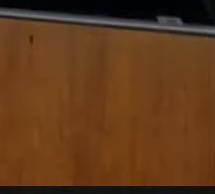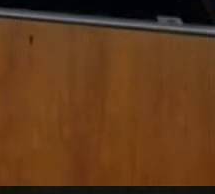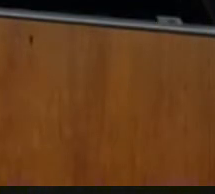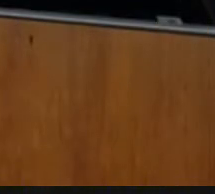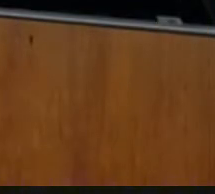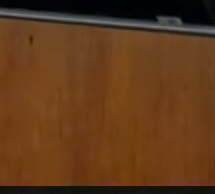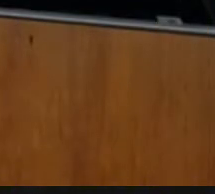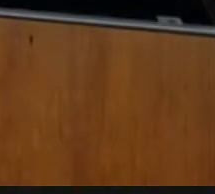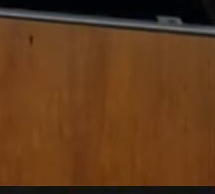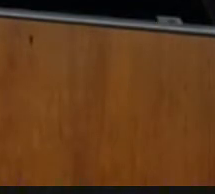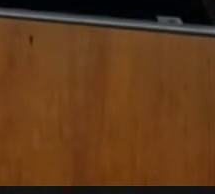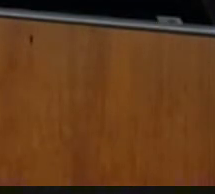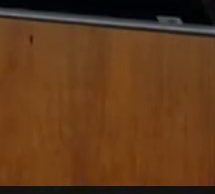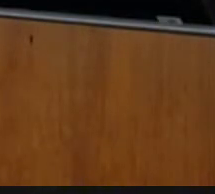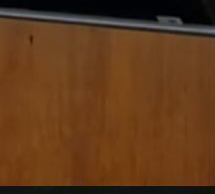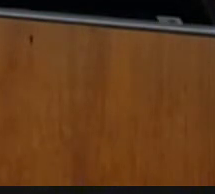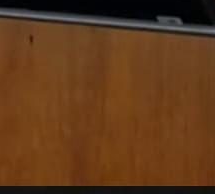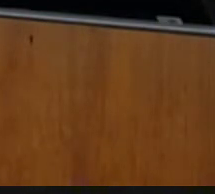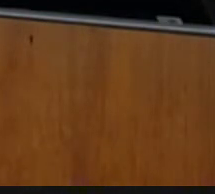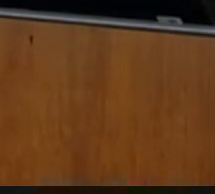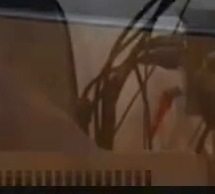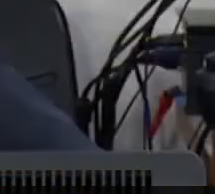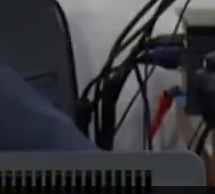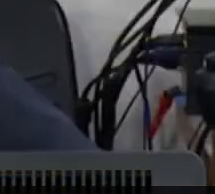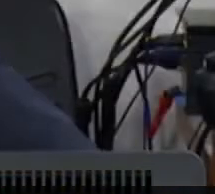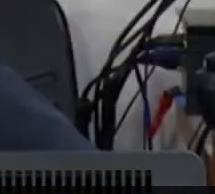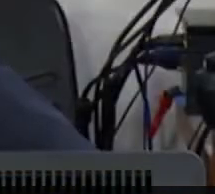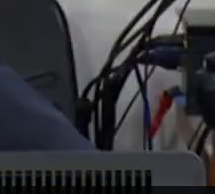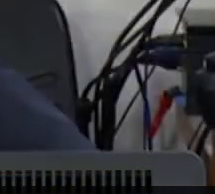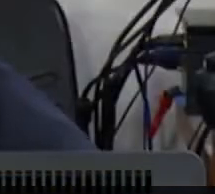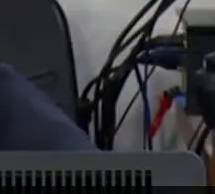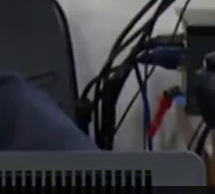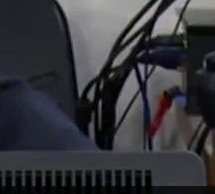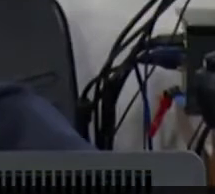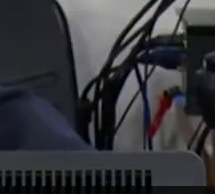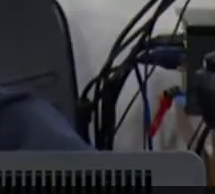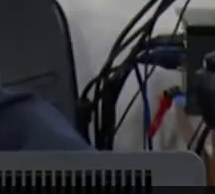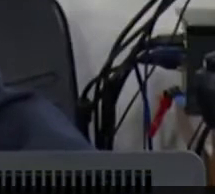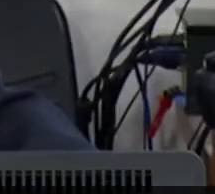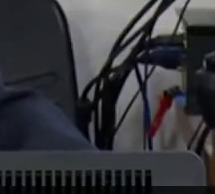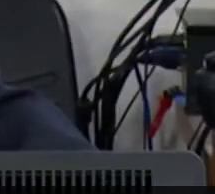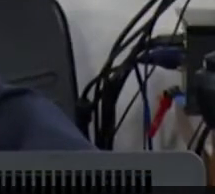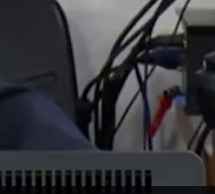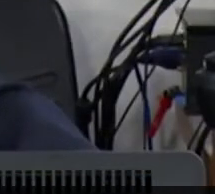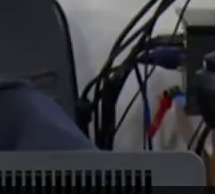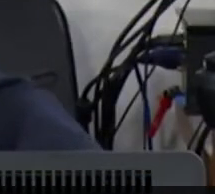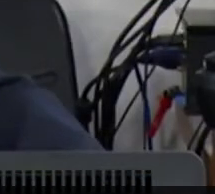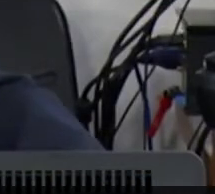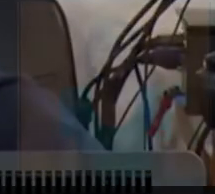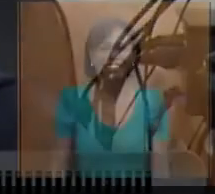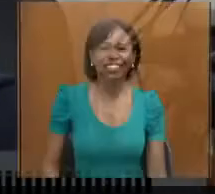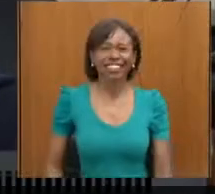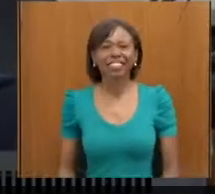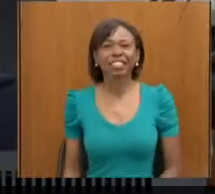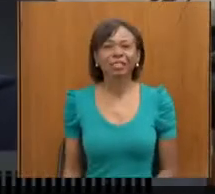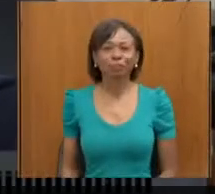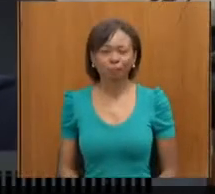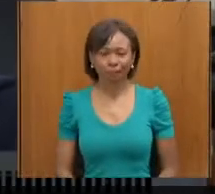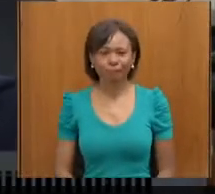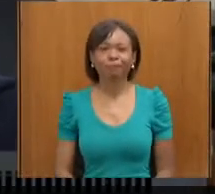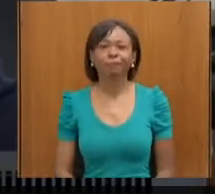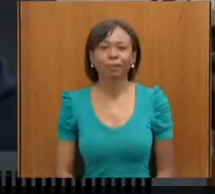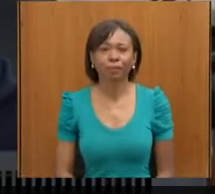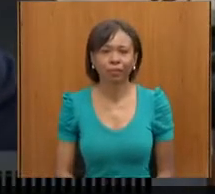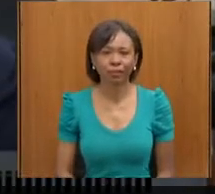Deputado, muito obrigado. Obrigado pelas palavras, pela deferência. A recíproca é sempre verdadeira. Mas antes, eu gostaria de